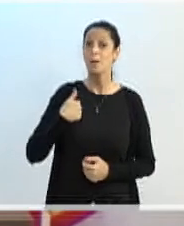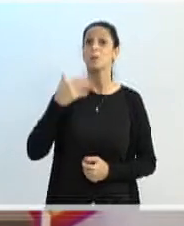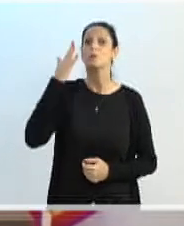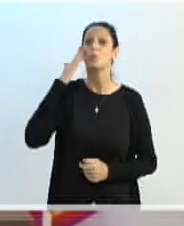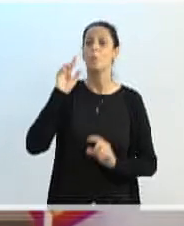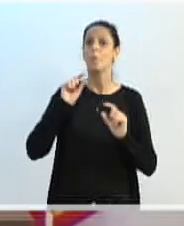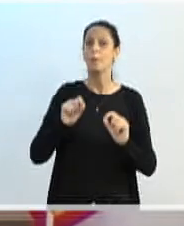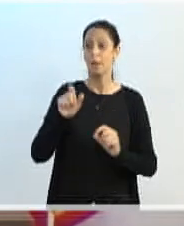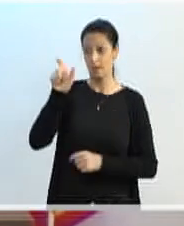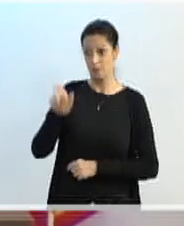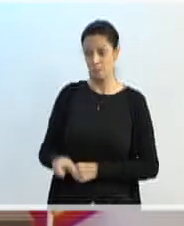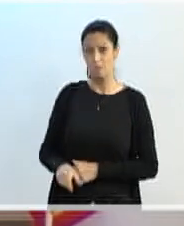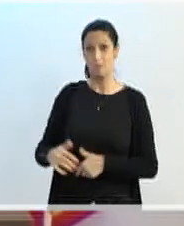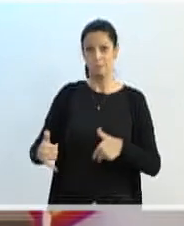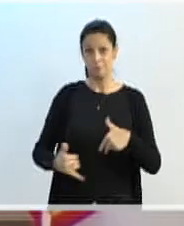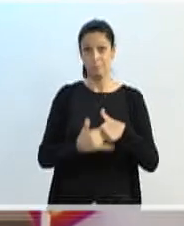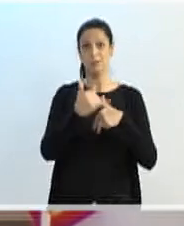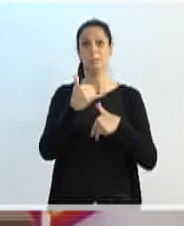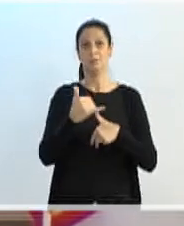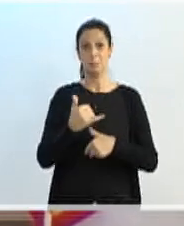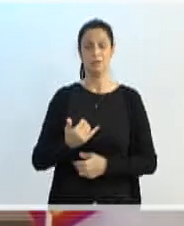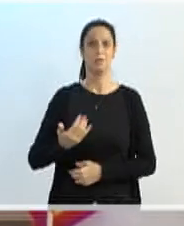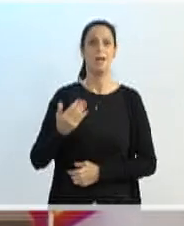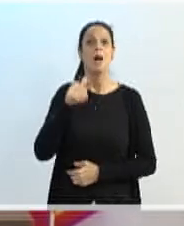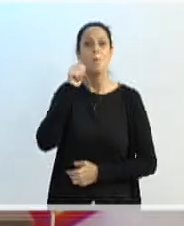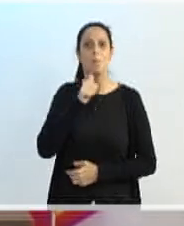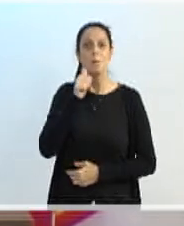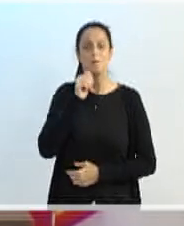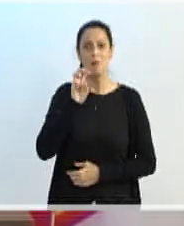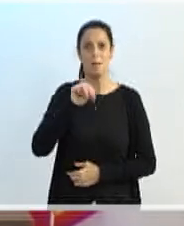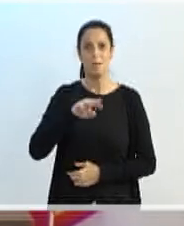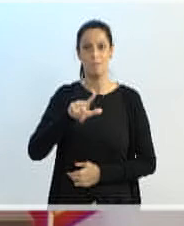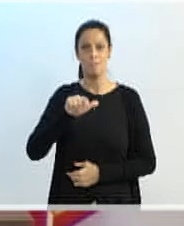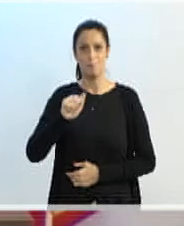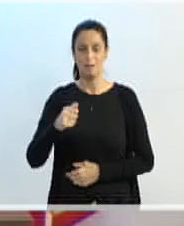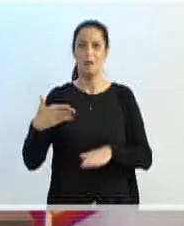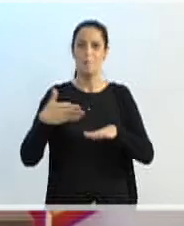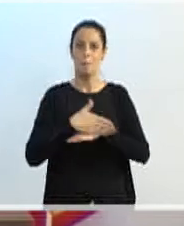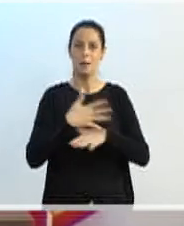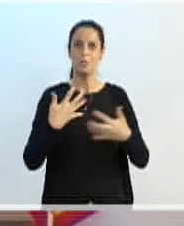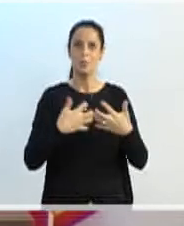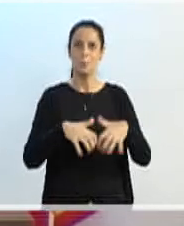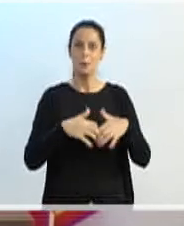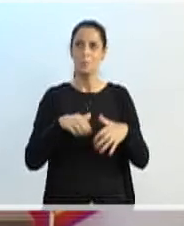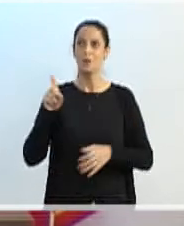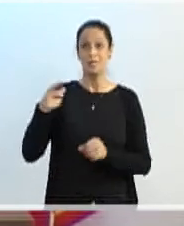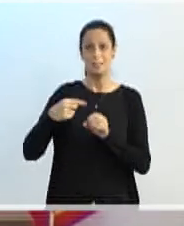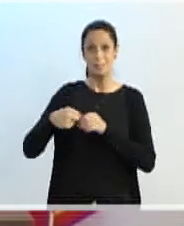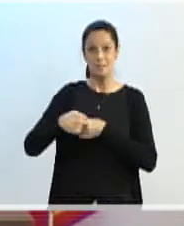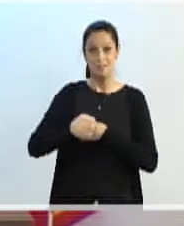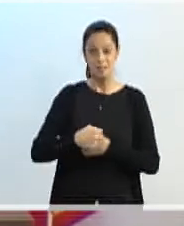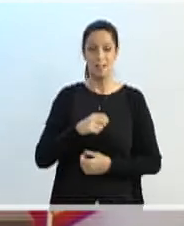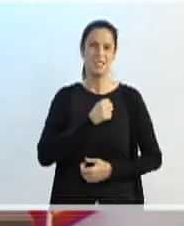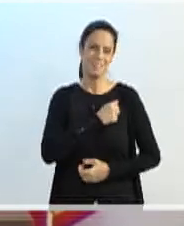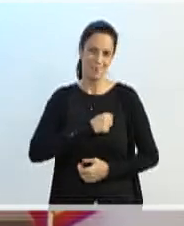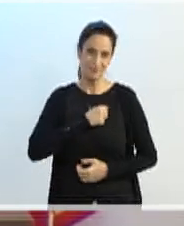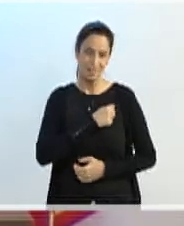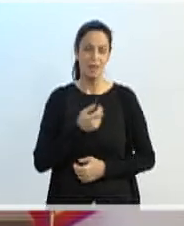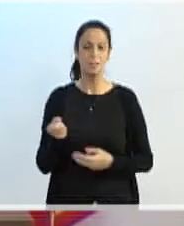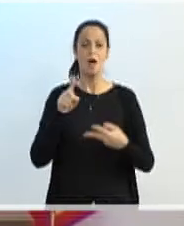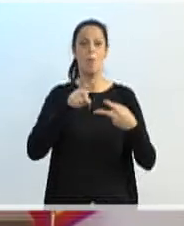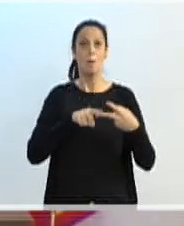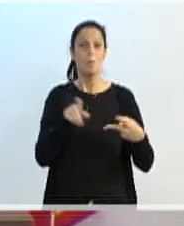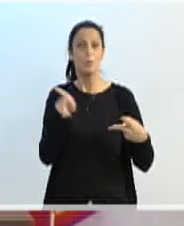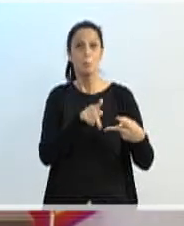das vítimas foi a companheira Mirla, que faz parte do Rotaract Clube de Saudades, e a outra professora,